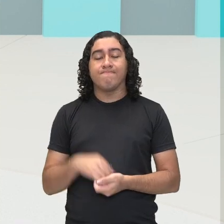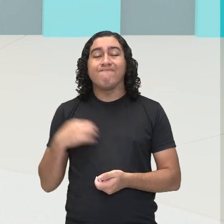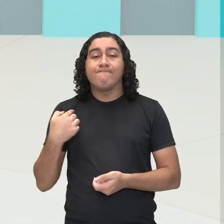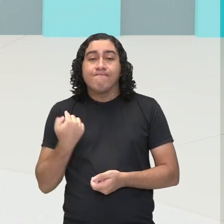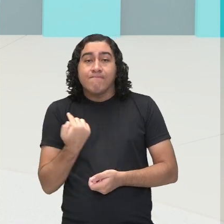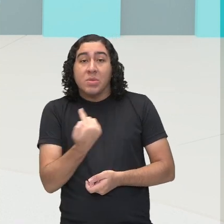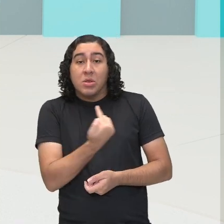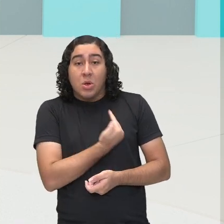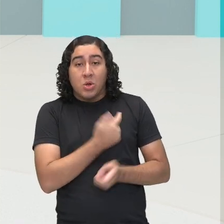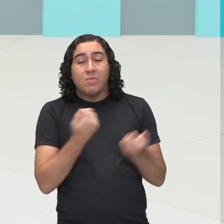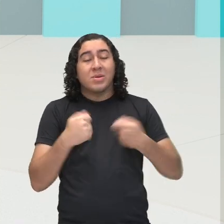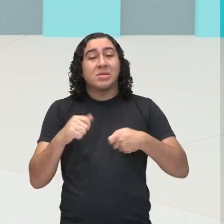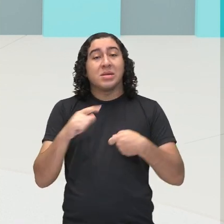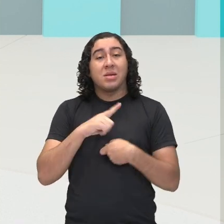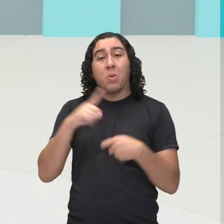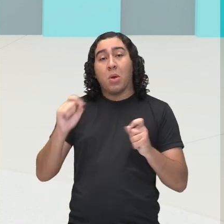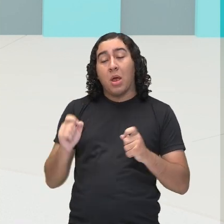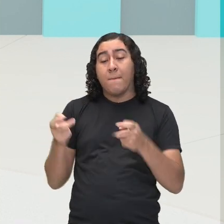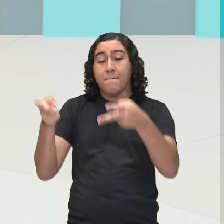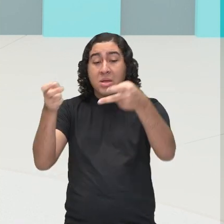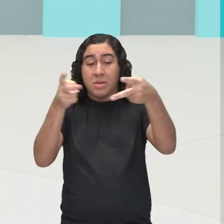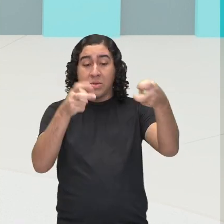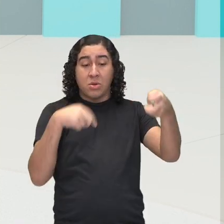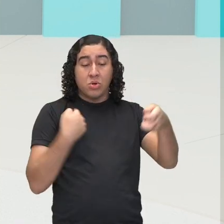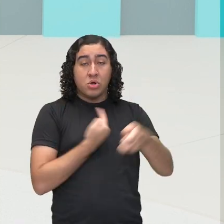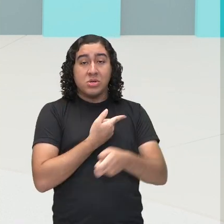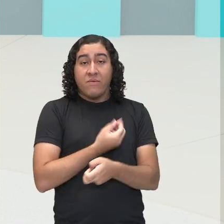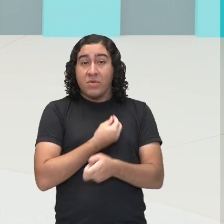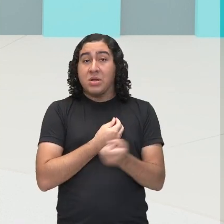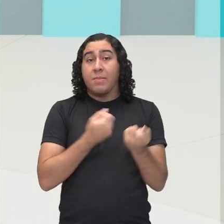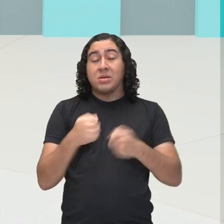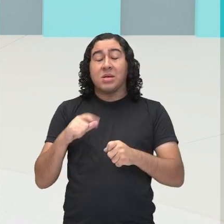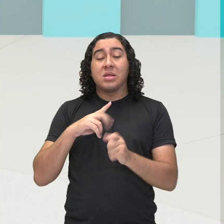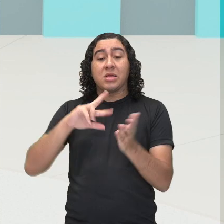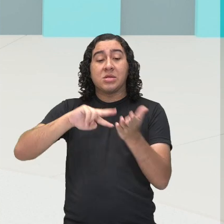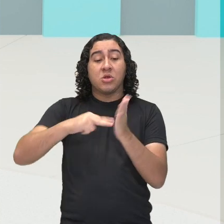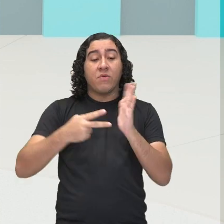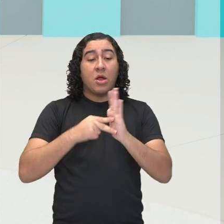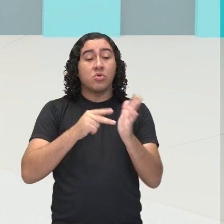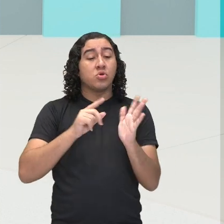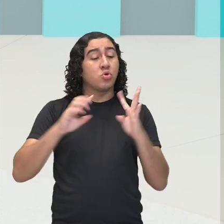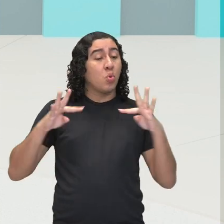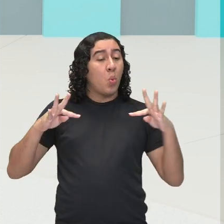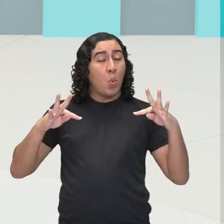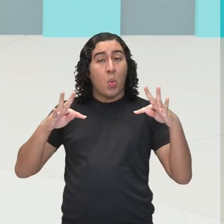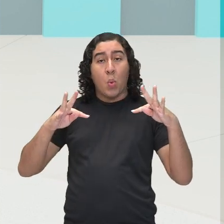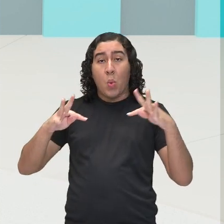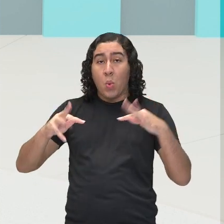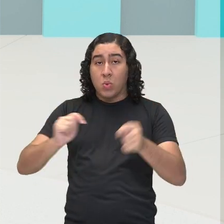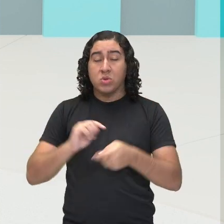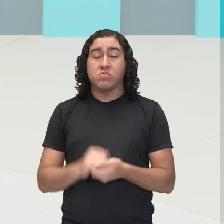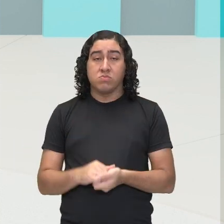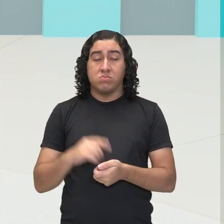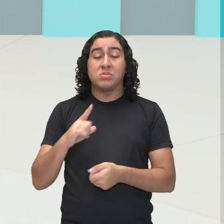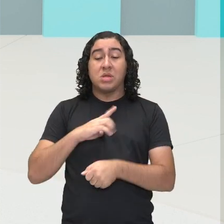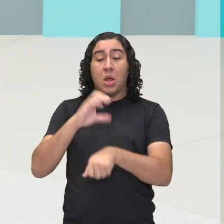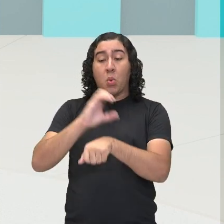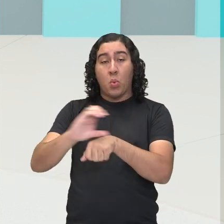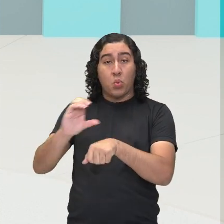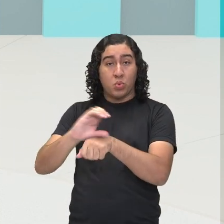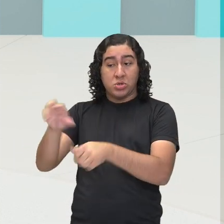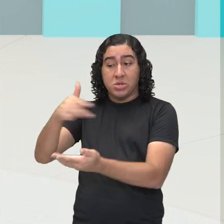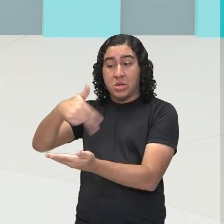atribuir significados para a nossa vida. Temos impulsos para a dança, para o